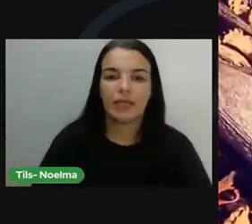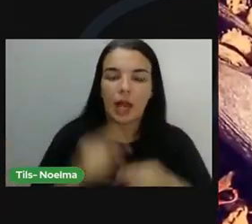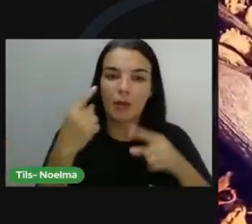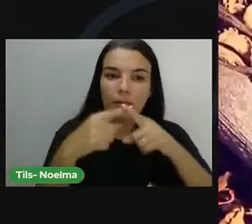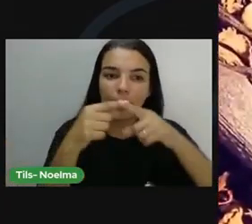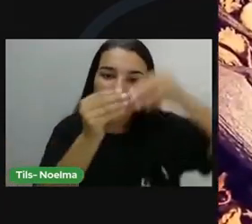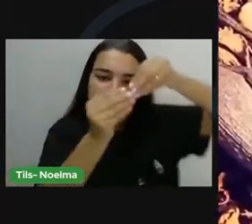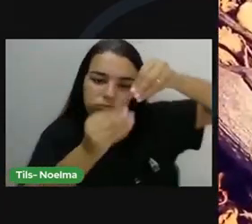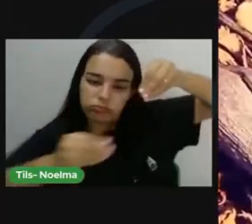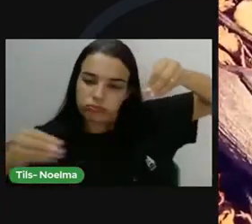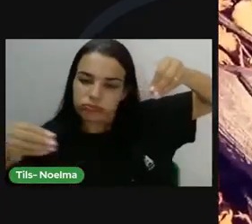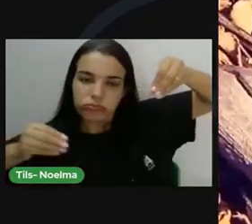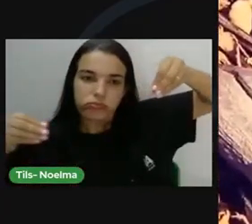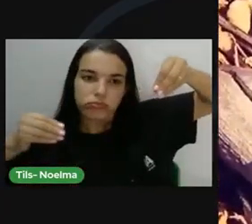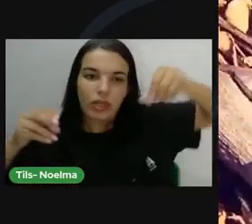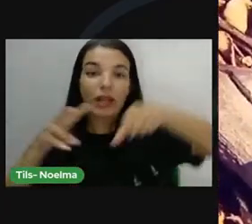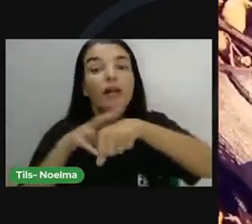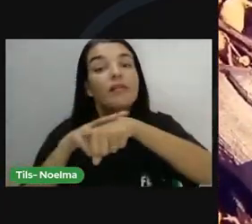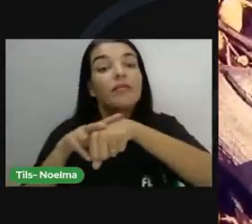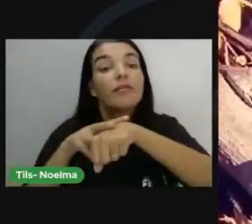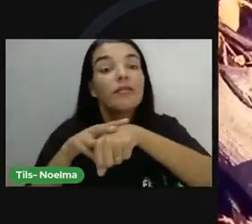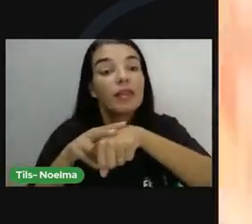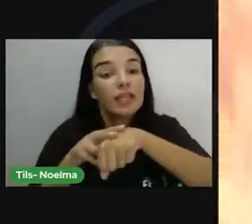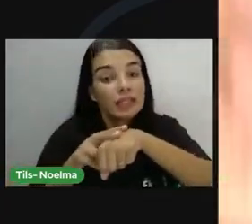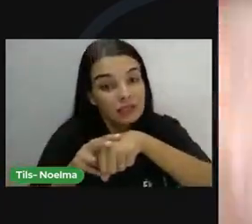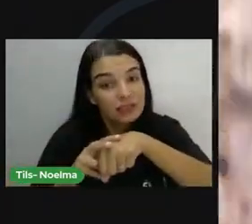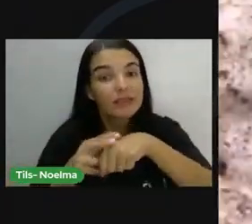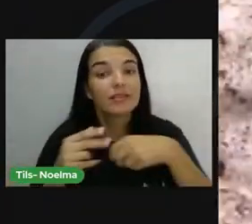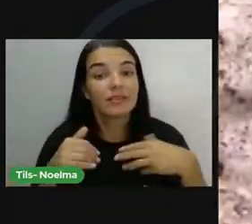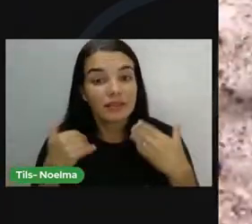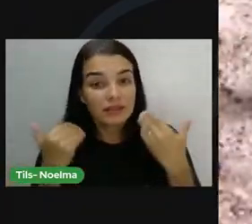por conta da cor aparentemente verde de sua cauda.